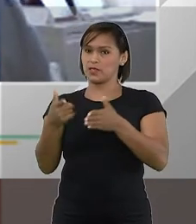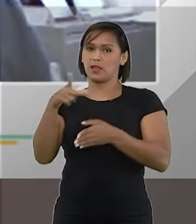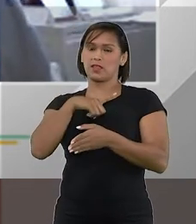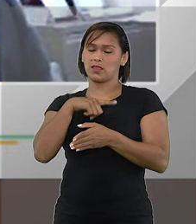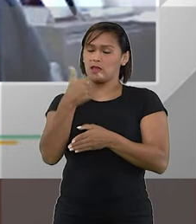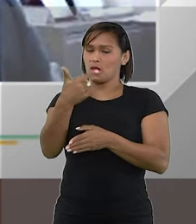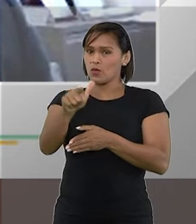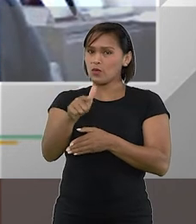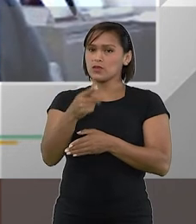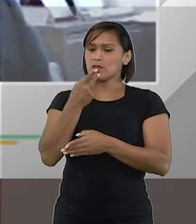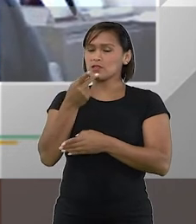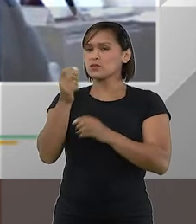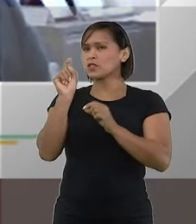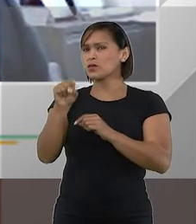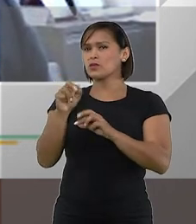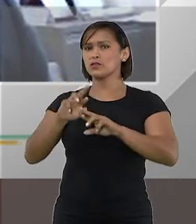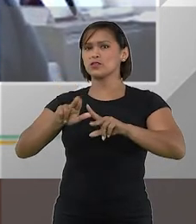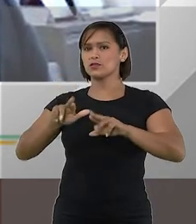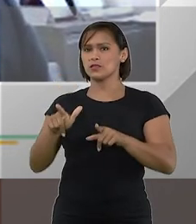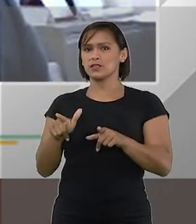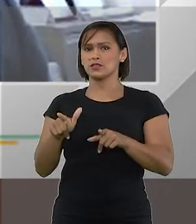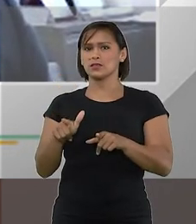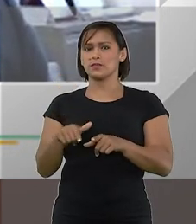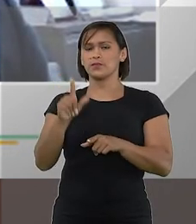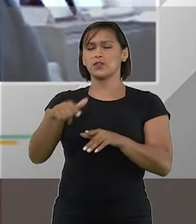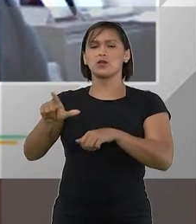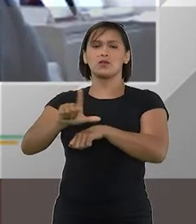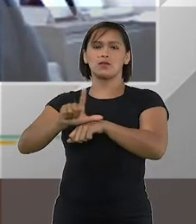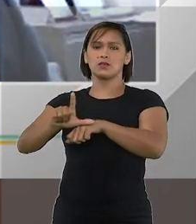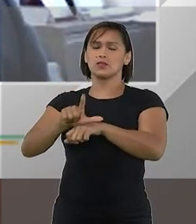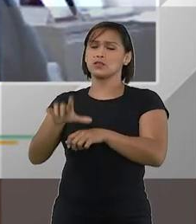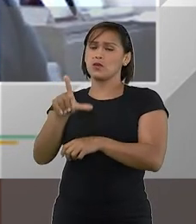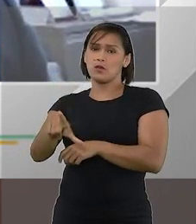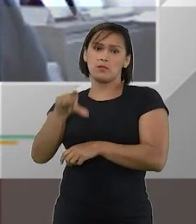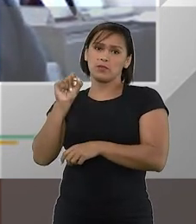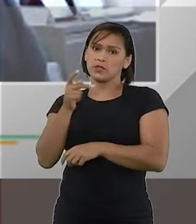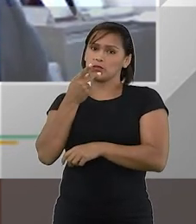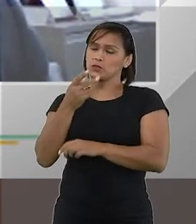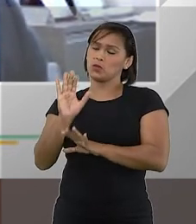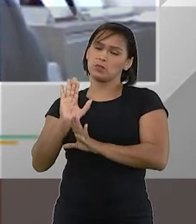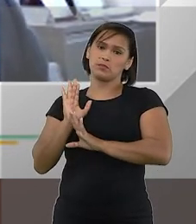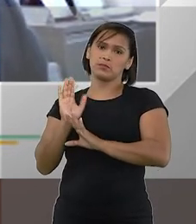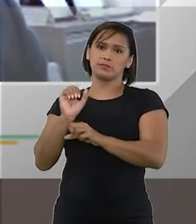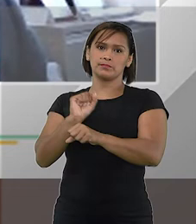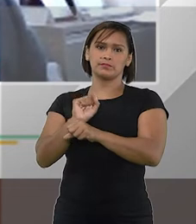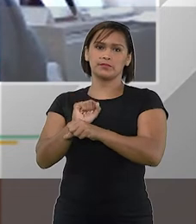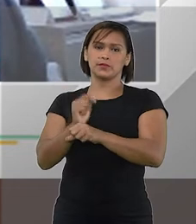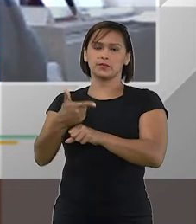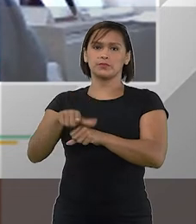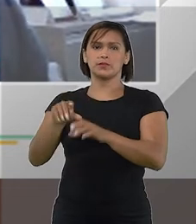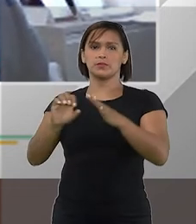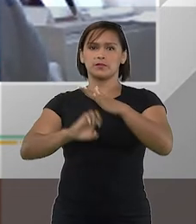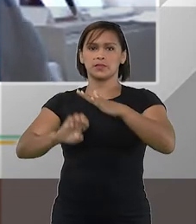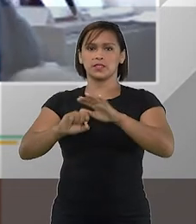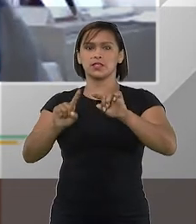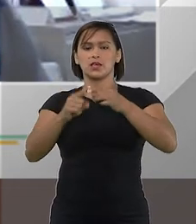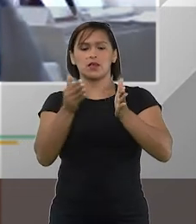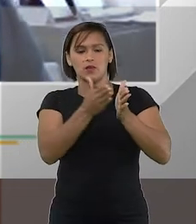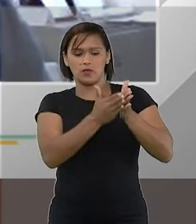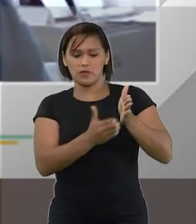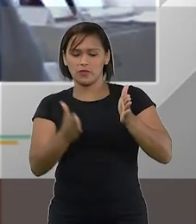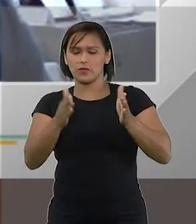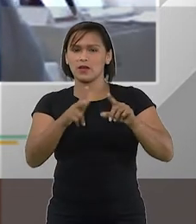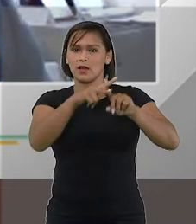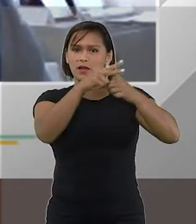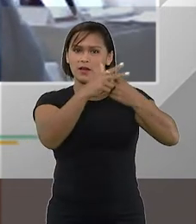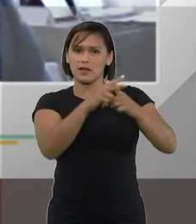lado tem outra corrente que diz o seguinte olha o legislador optou por restringir a empresas e durante